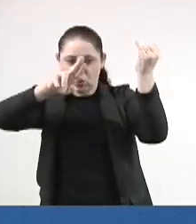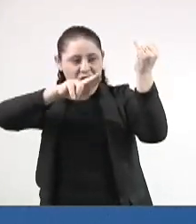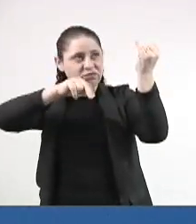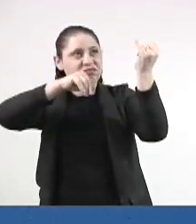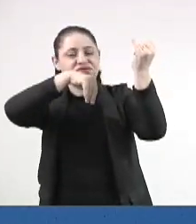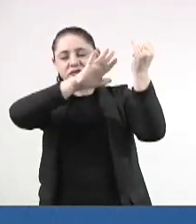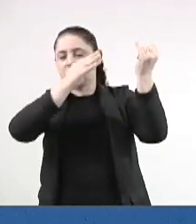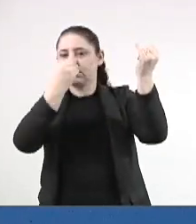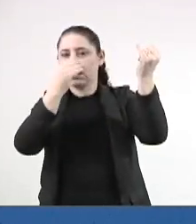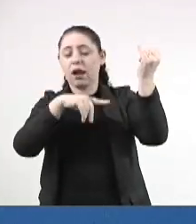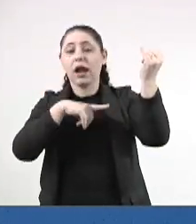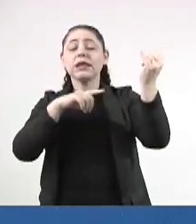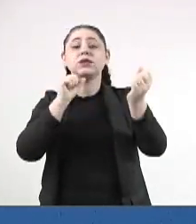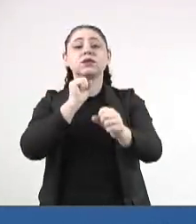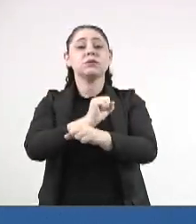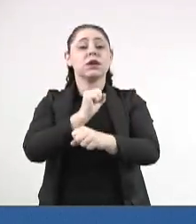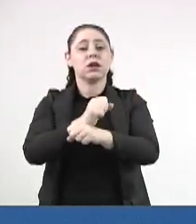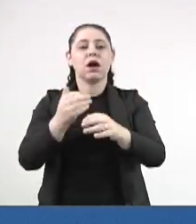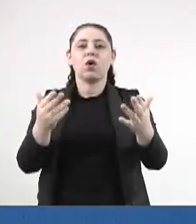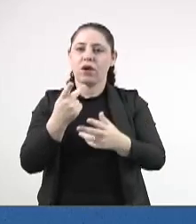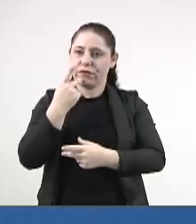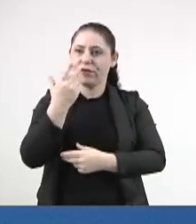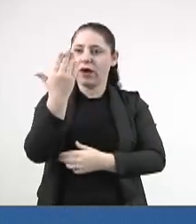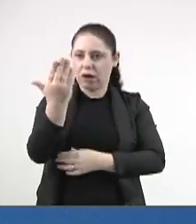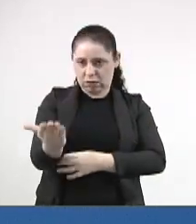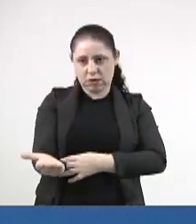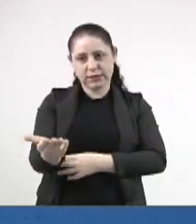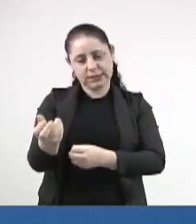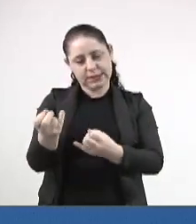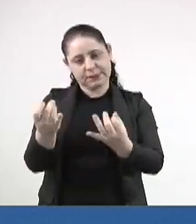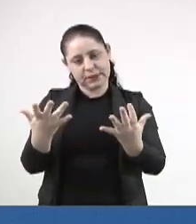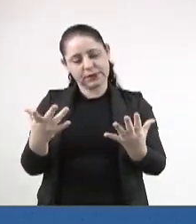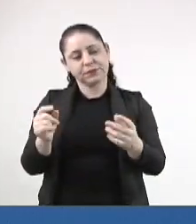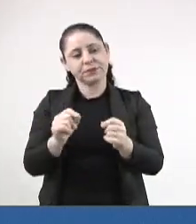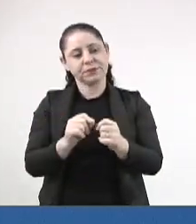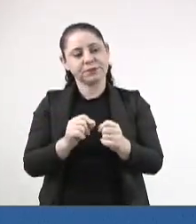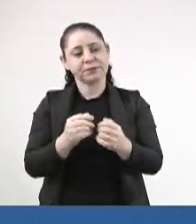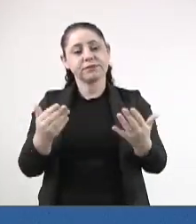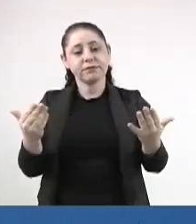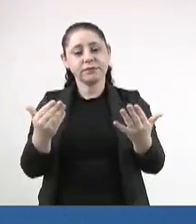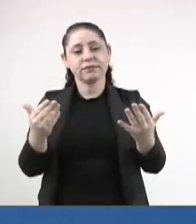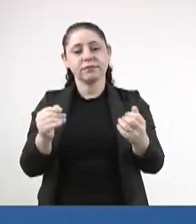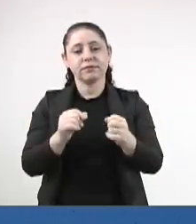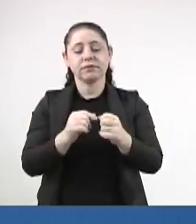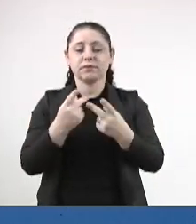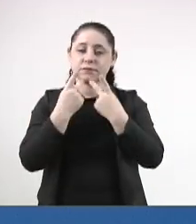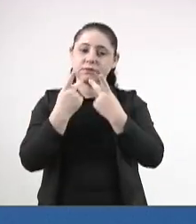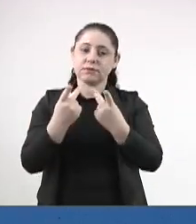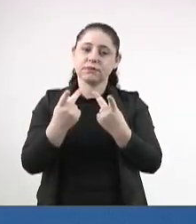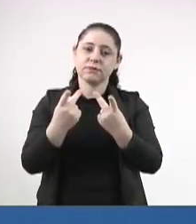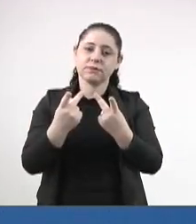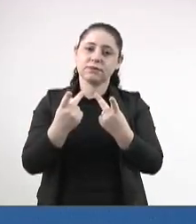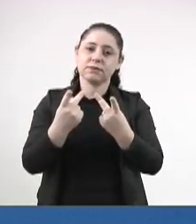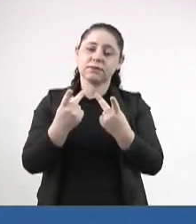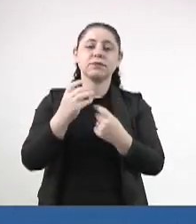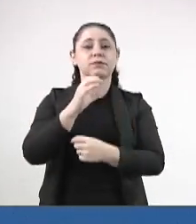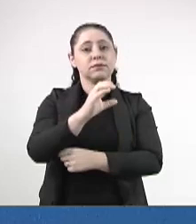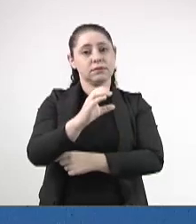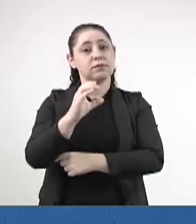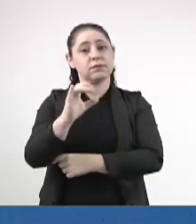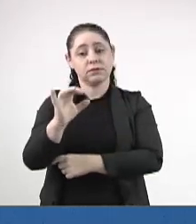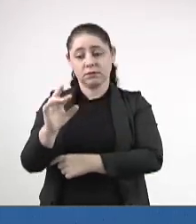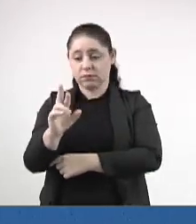rede. Eu espero que, com a explanação que V. Exª fez hoje, com esse pronunciamento, a CCJ